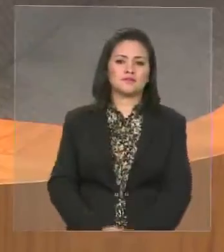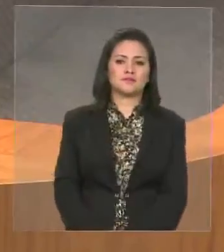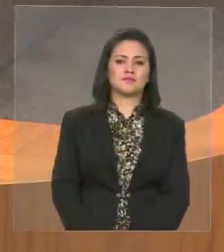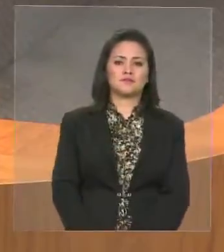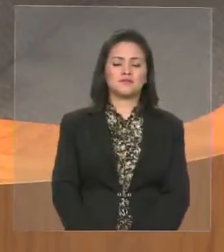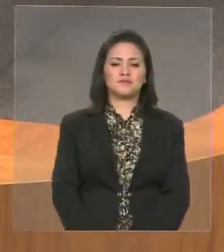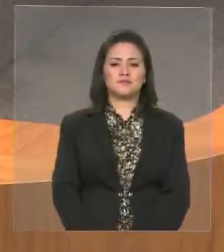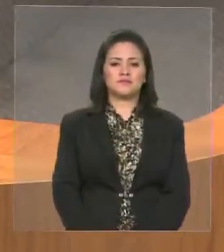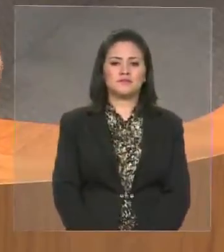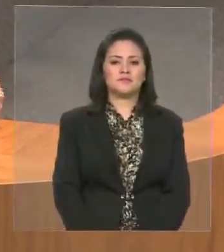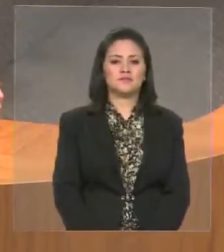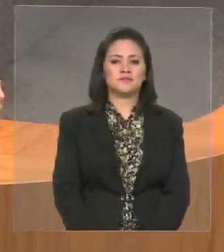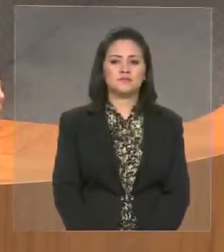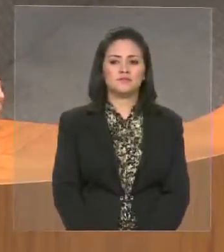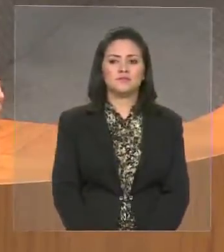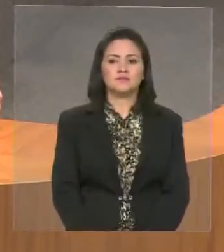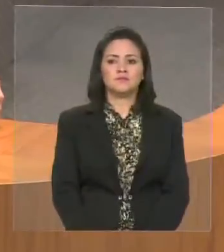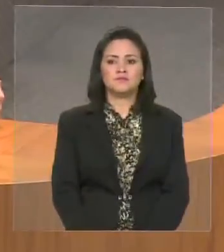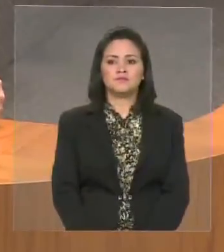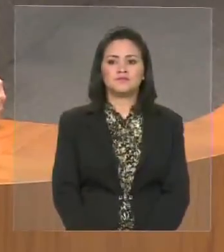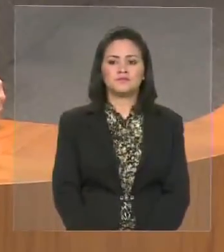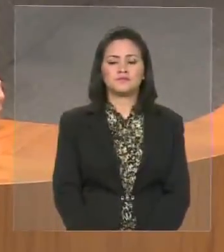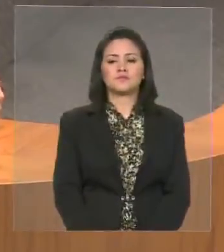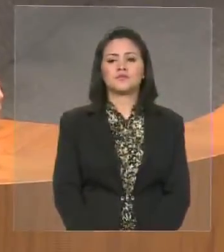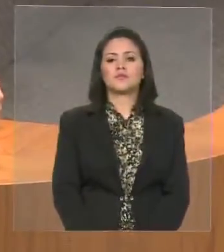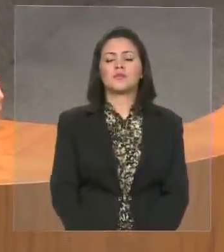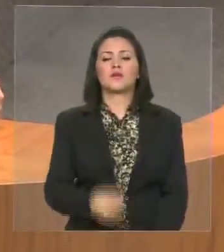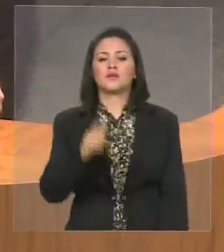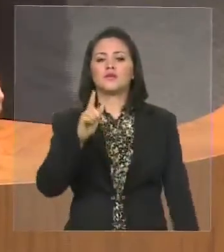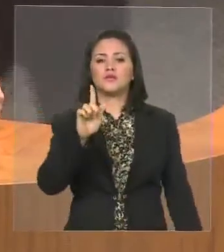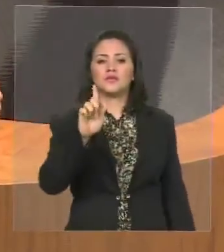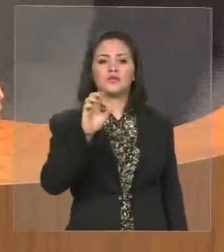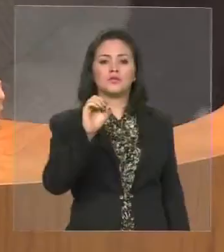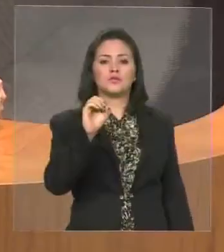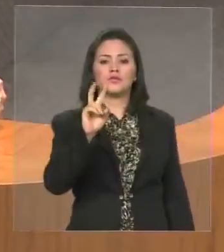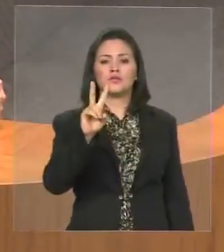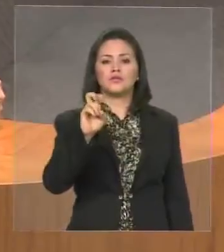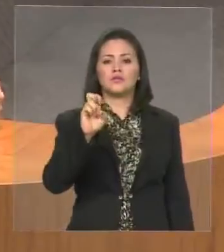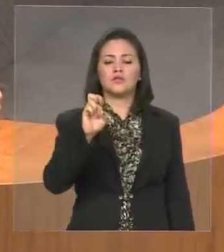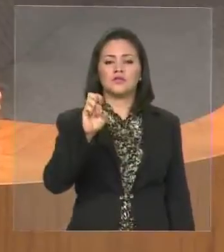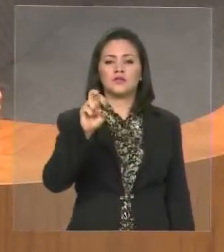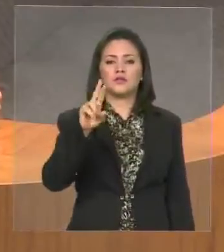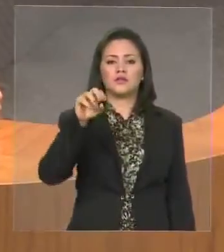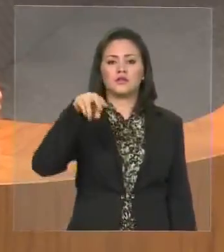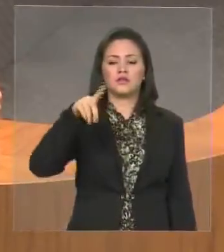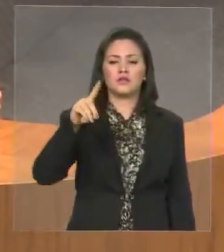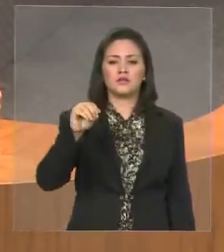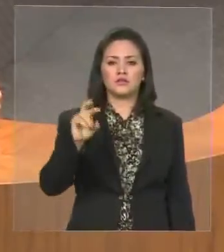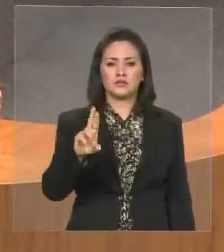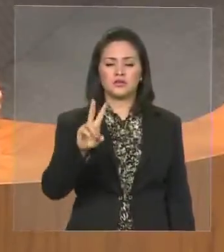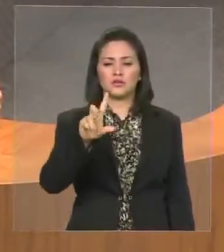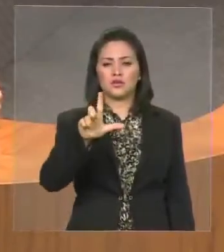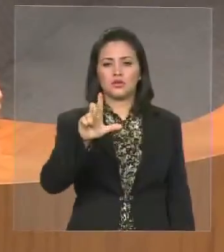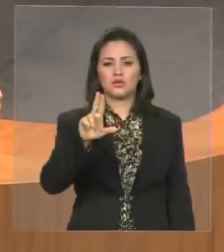vindo aqui, governador Luiz Rocha, o prefeito perdeu a eleição,